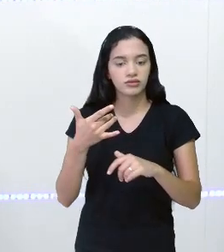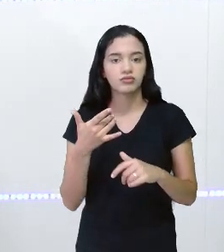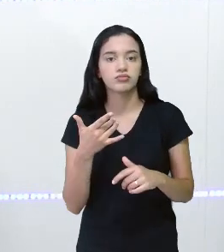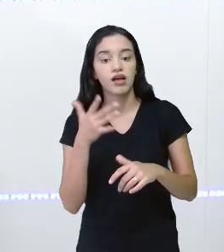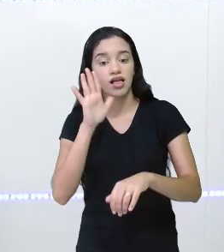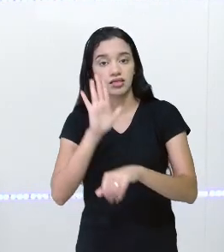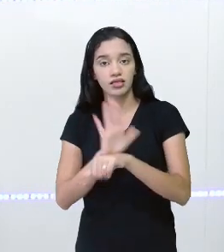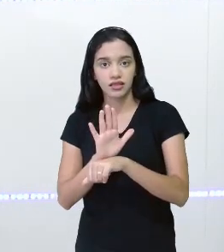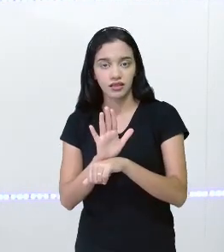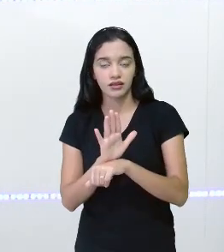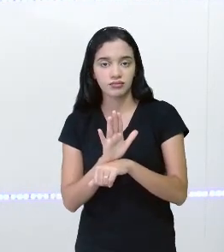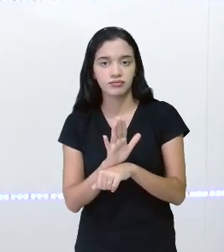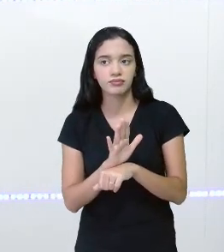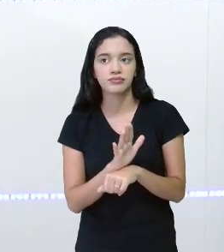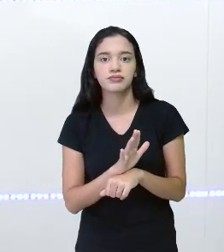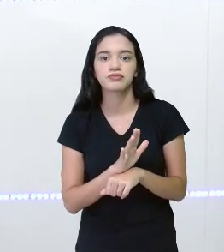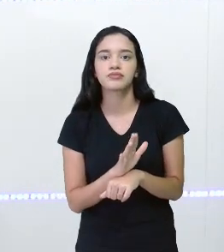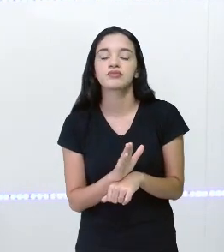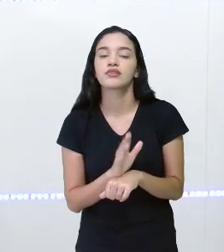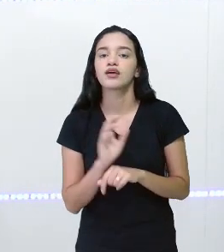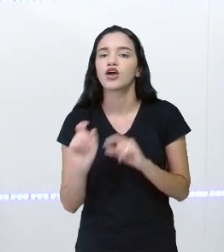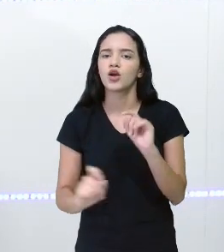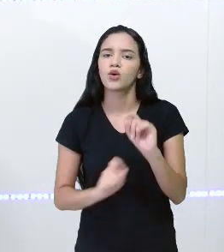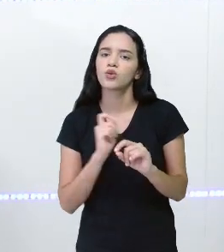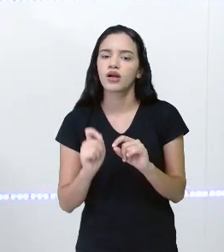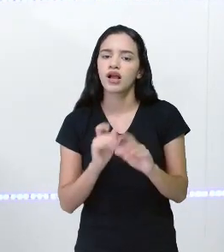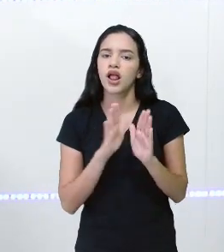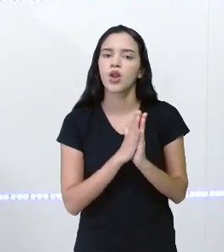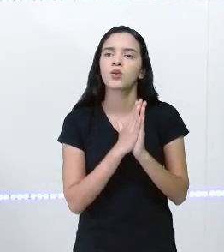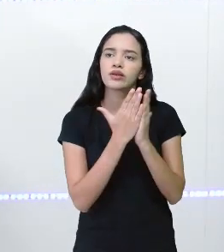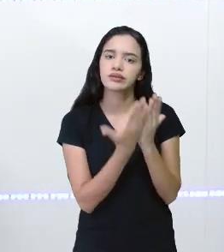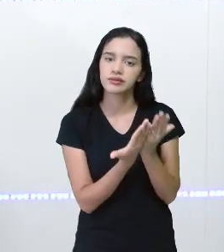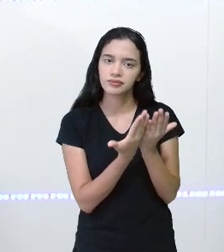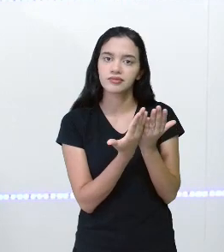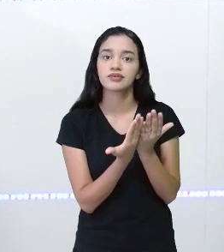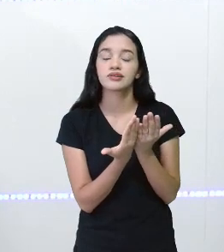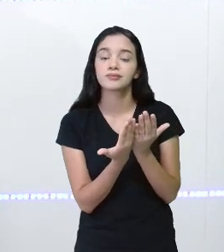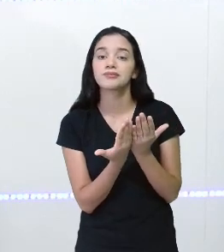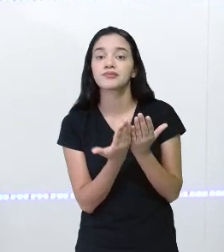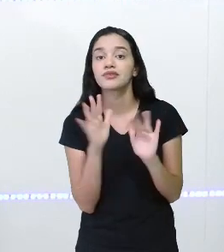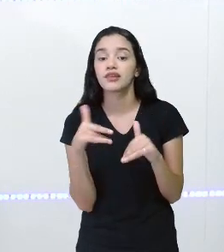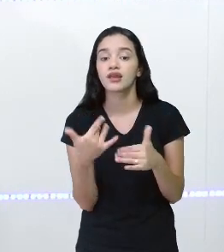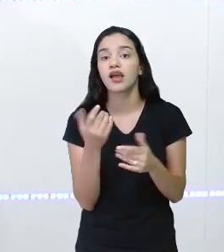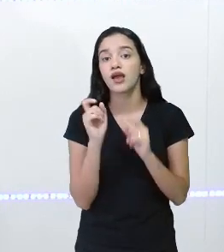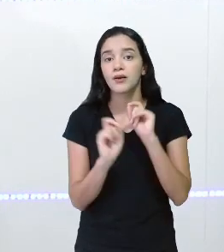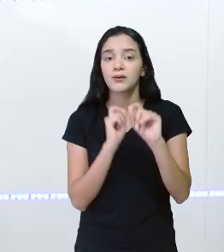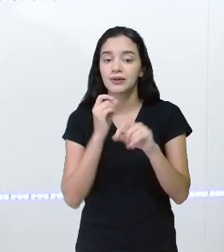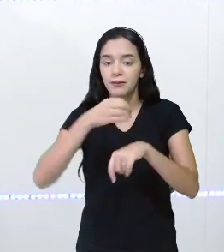Tarde. O Barulhinhos da Tarde é um livro que está lá na árvore de livro. Então, é uma dica para vocês.